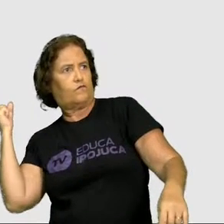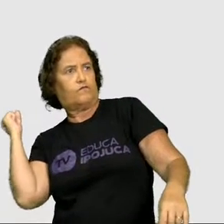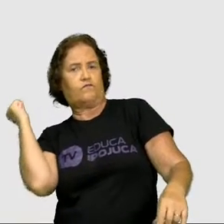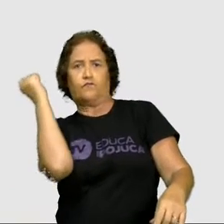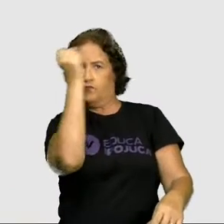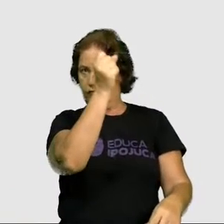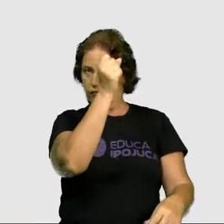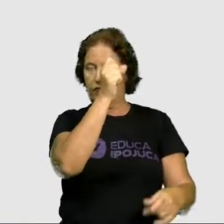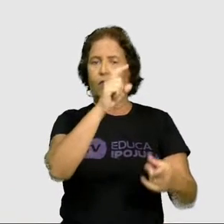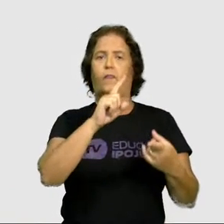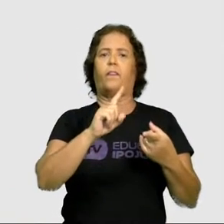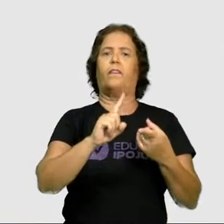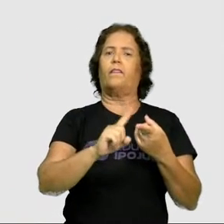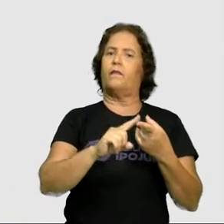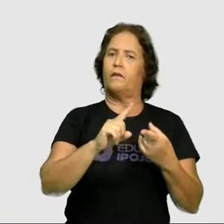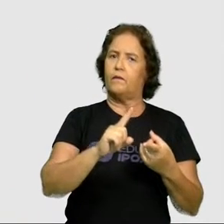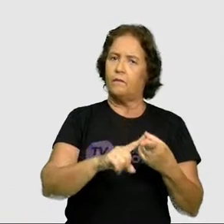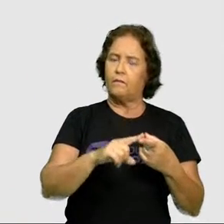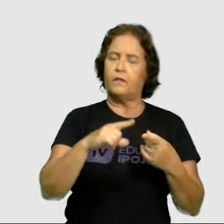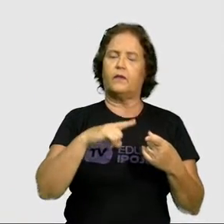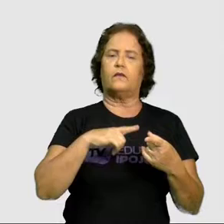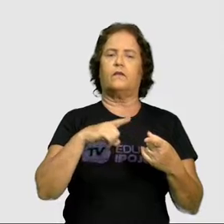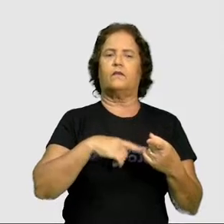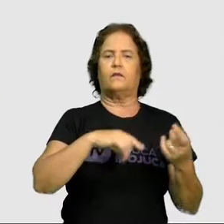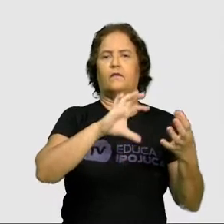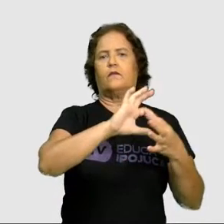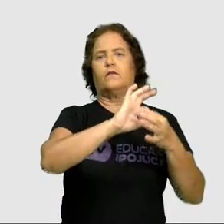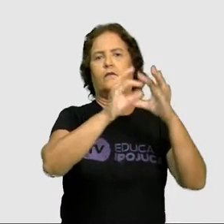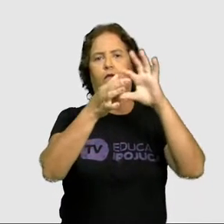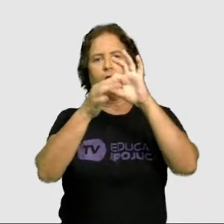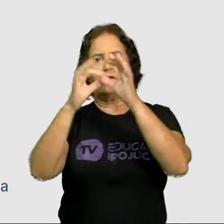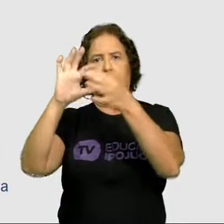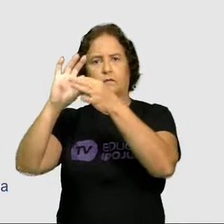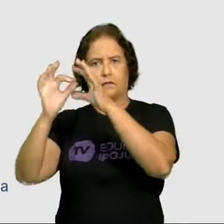modalidade existente na Olimpíada.